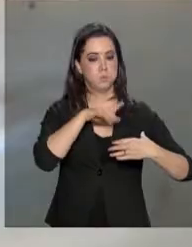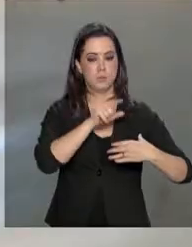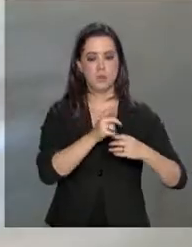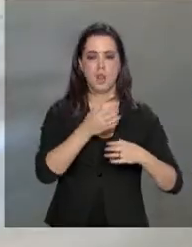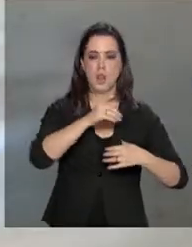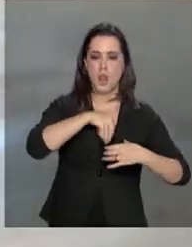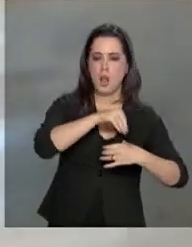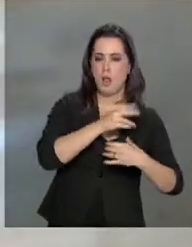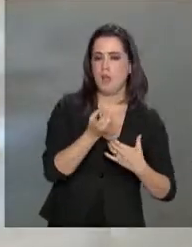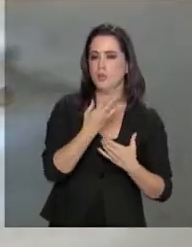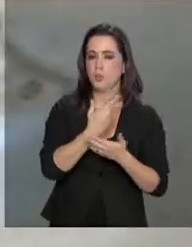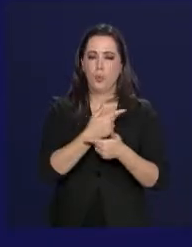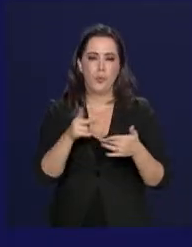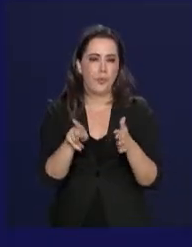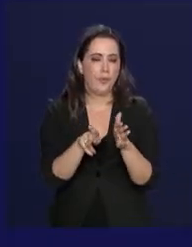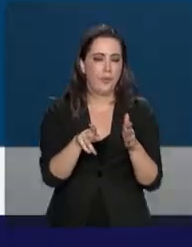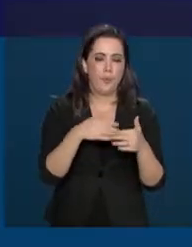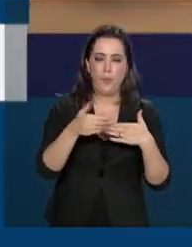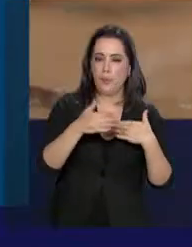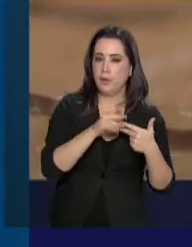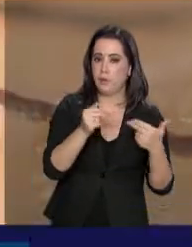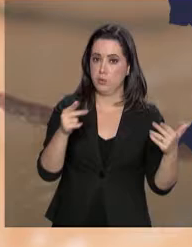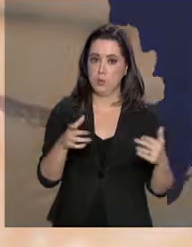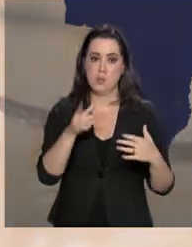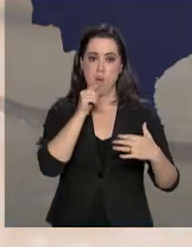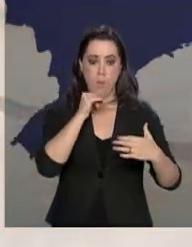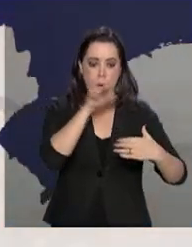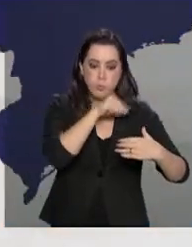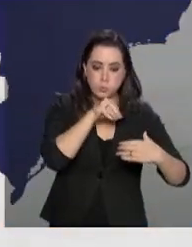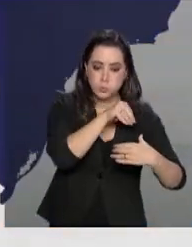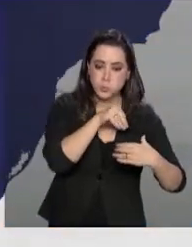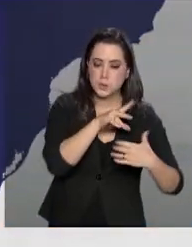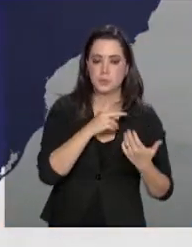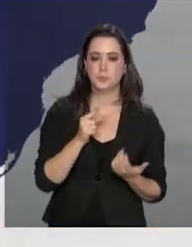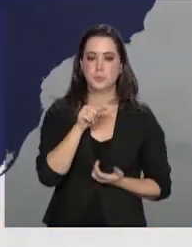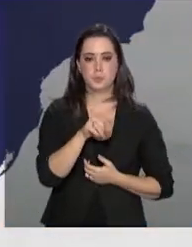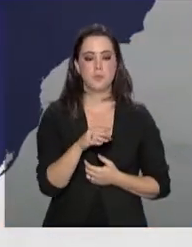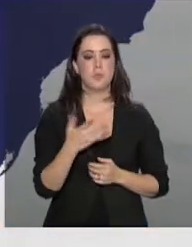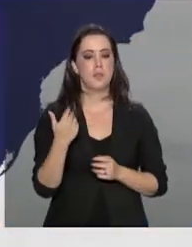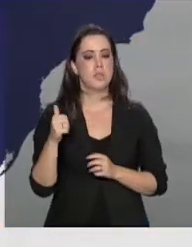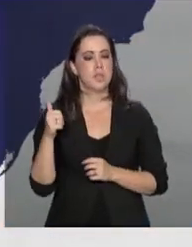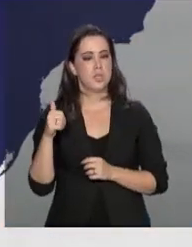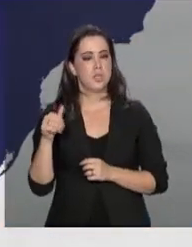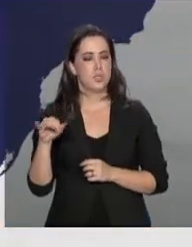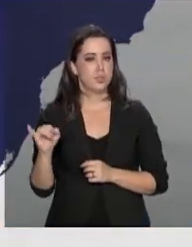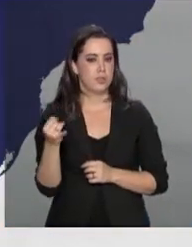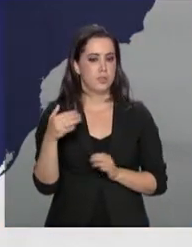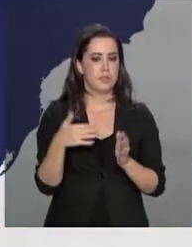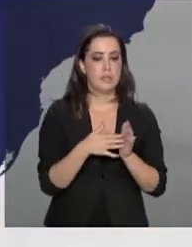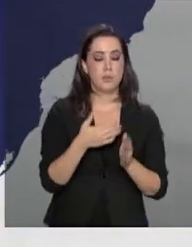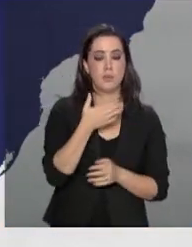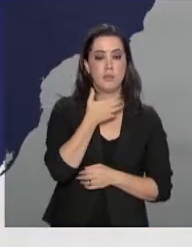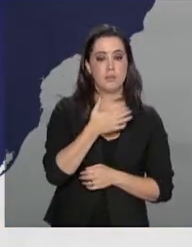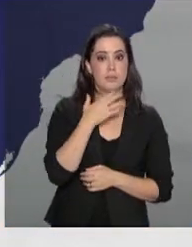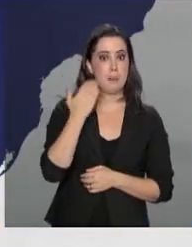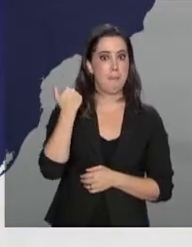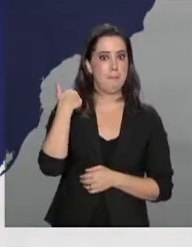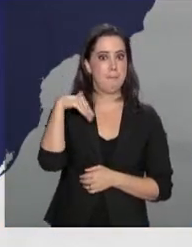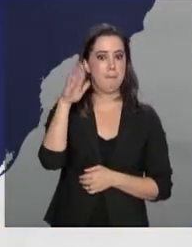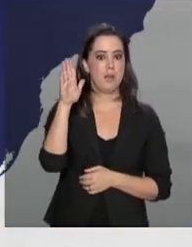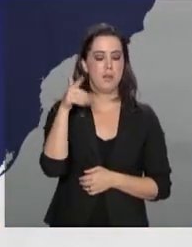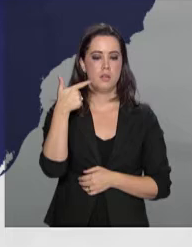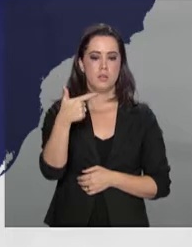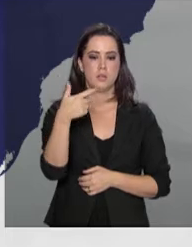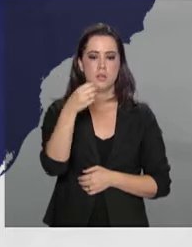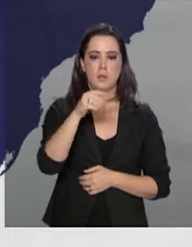latas e garrafas vazias. De janeiro até 3 de dezembro deste ano, mais de 241 mil pessoas